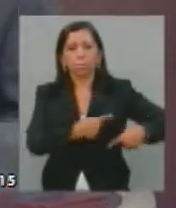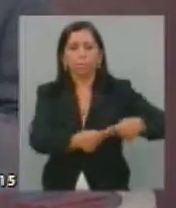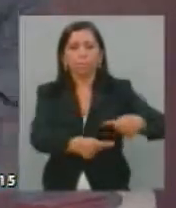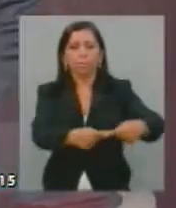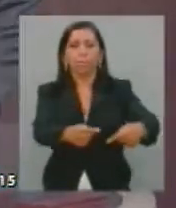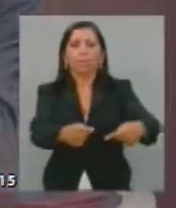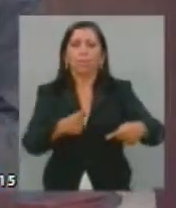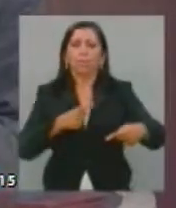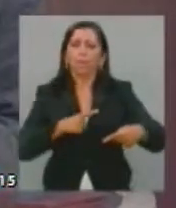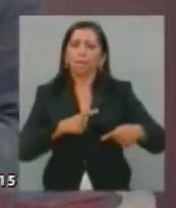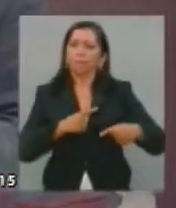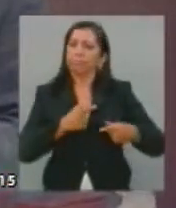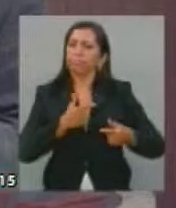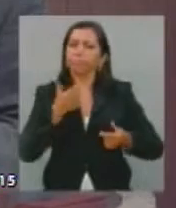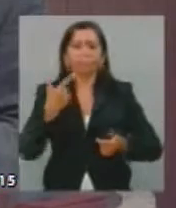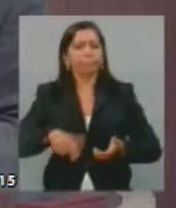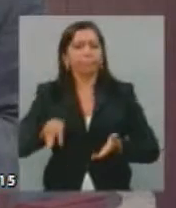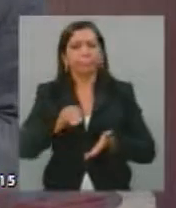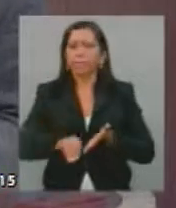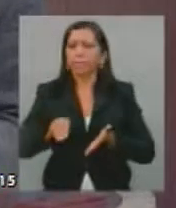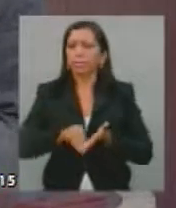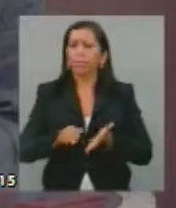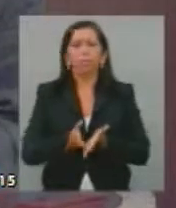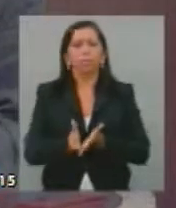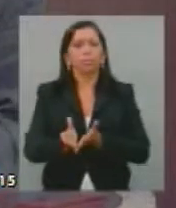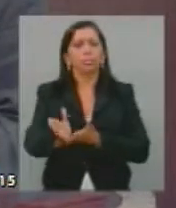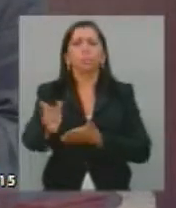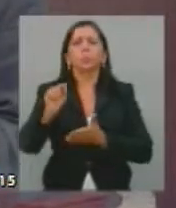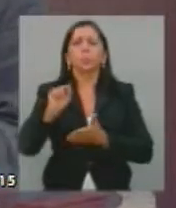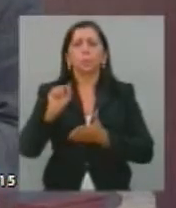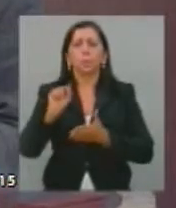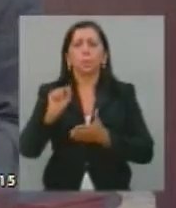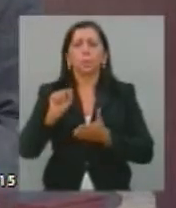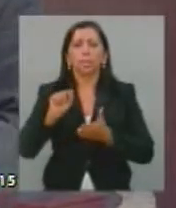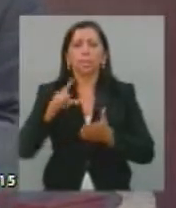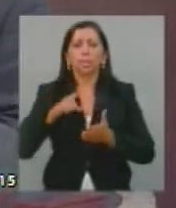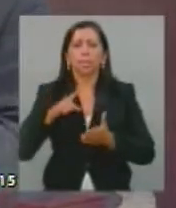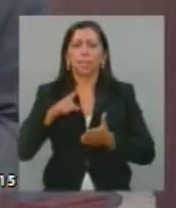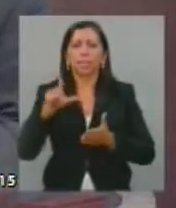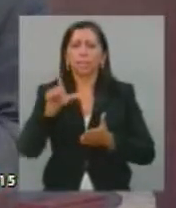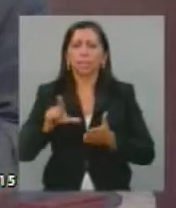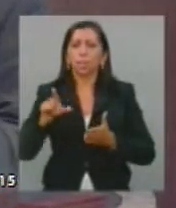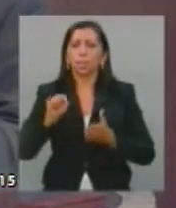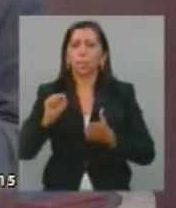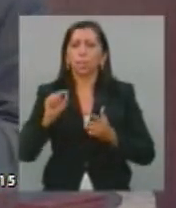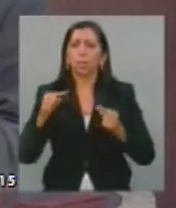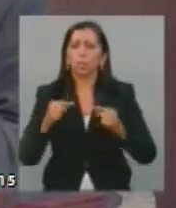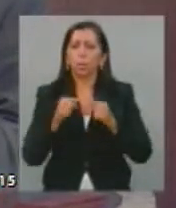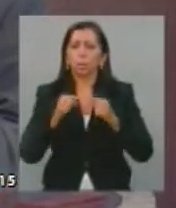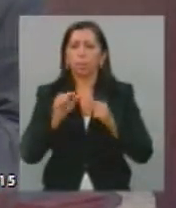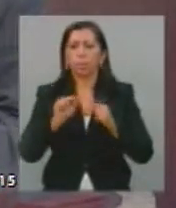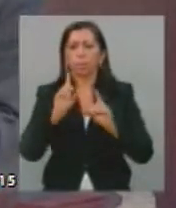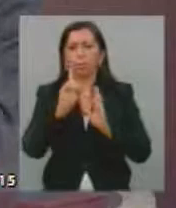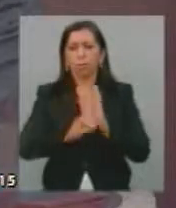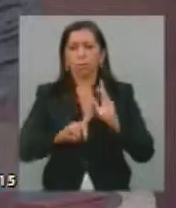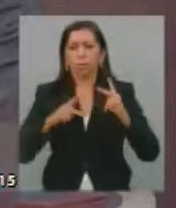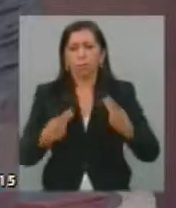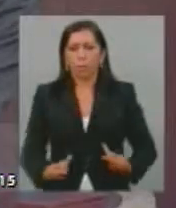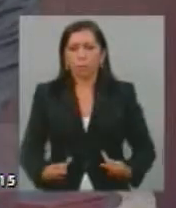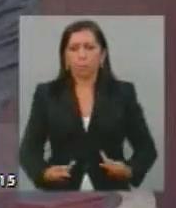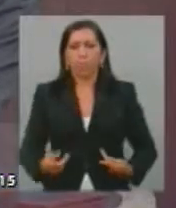têm dimensões na literatura contemporânea sobre direitos humanos. As